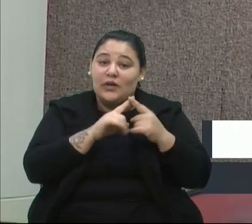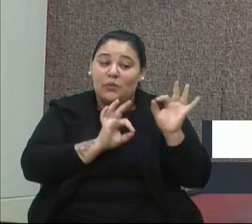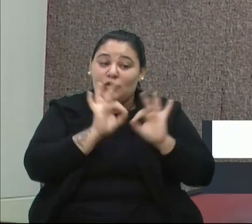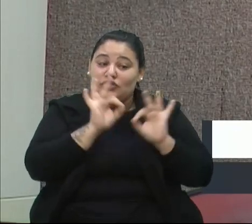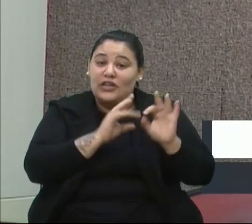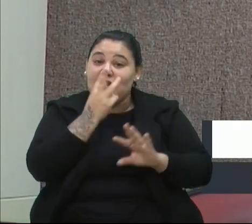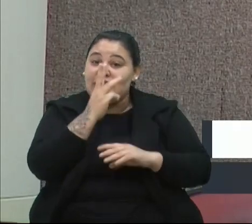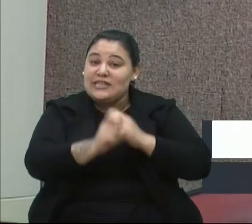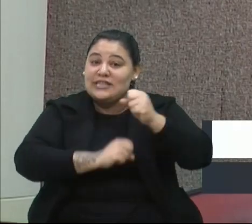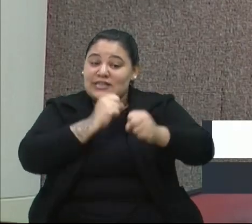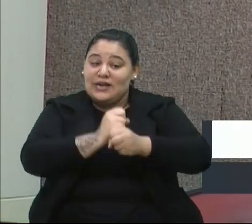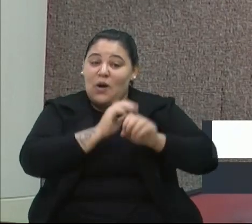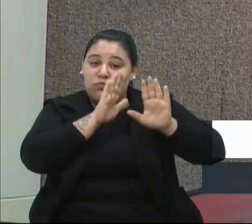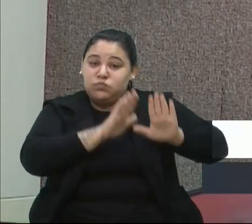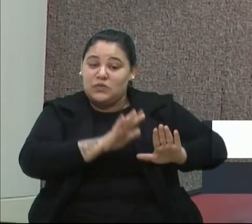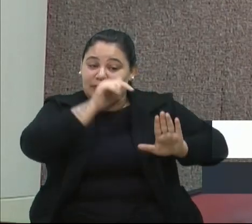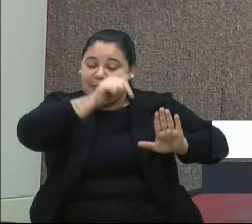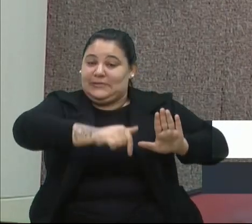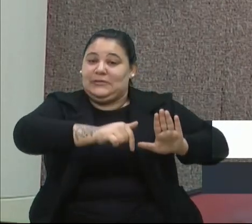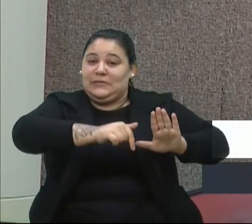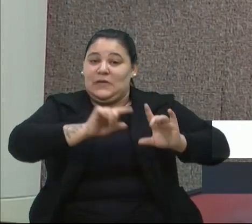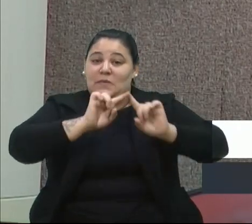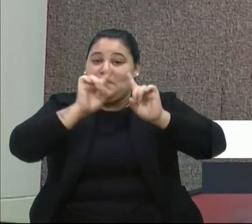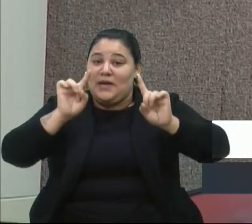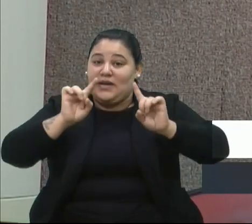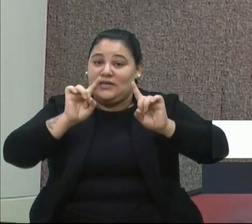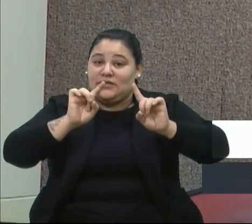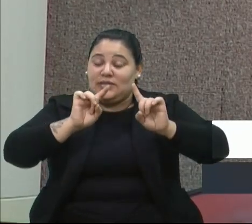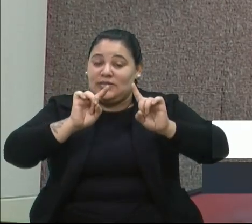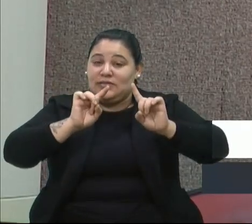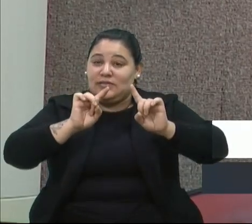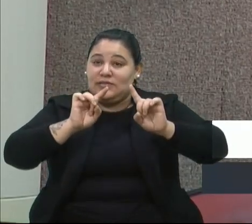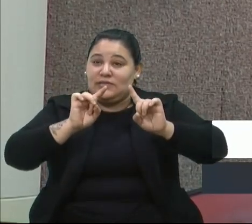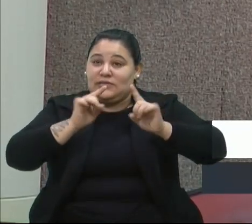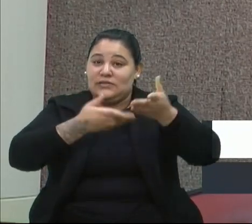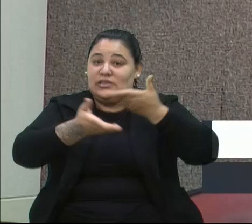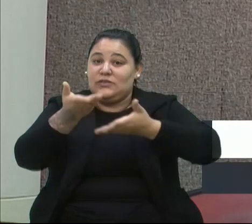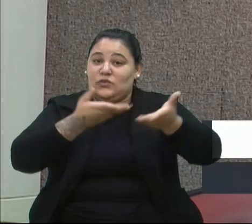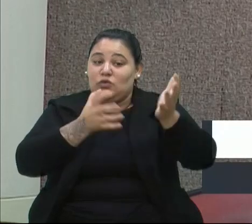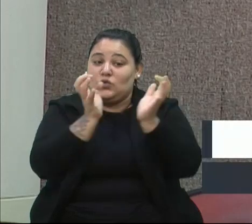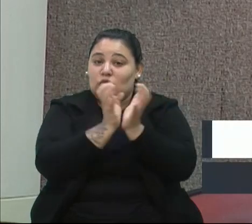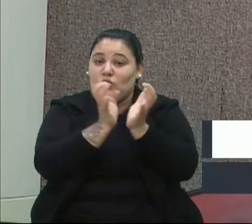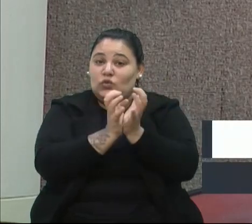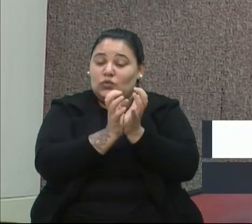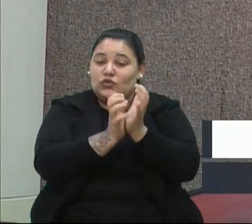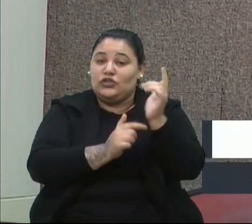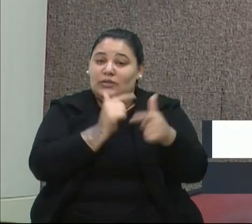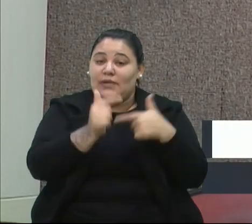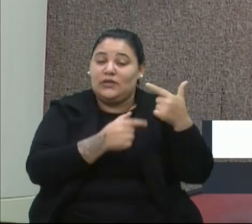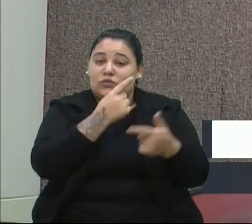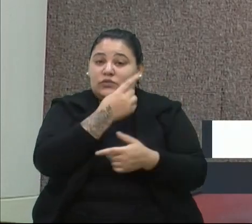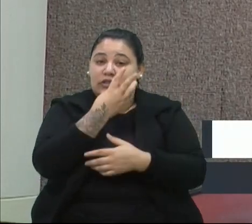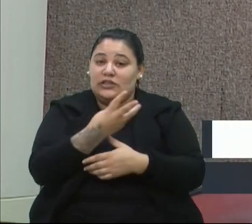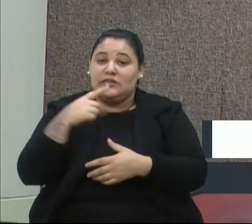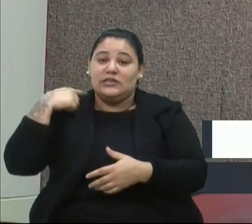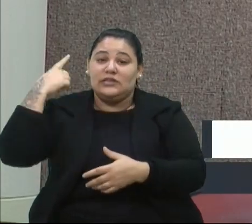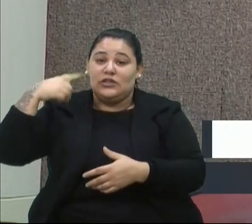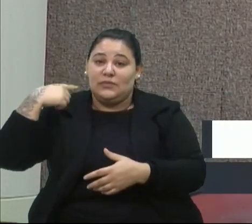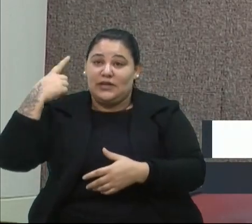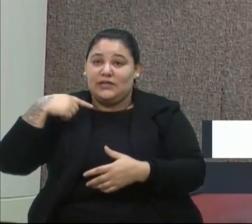anos na Câmara, mas apenas tramitou em um grupo de trabalho com 13 deputados, sem